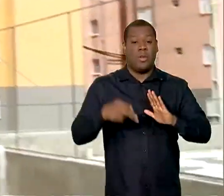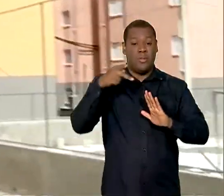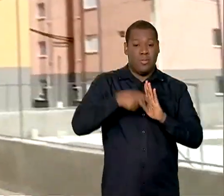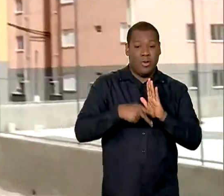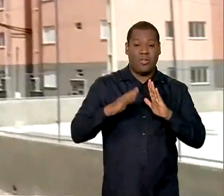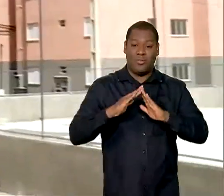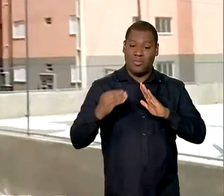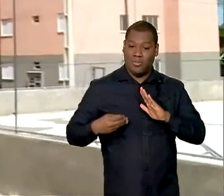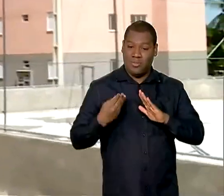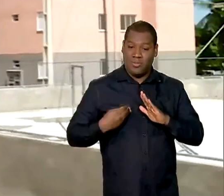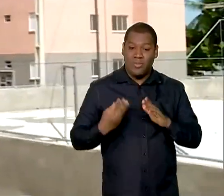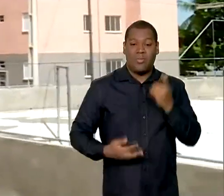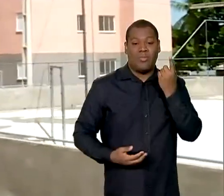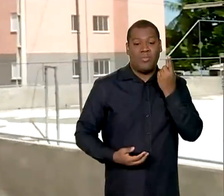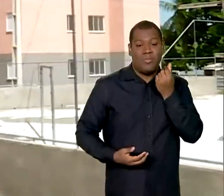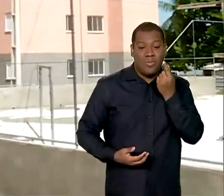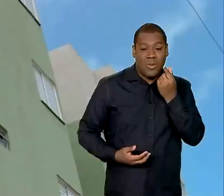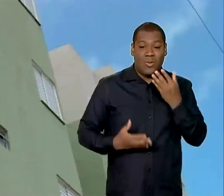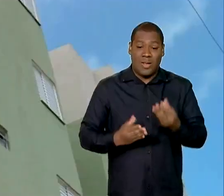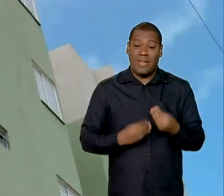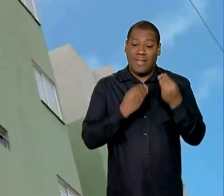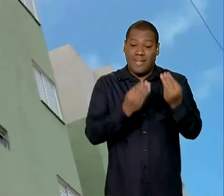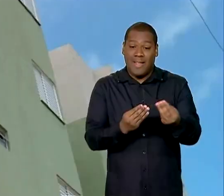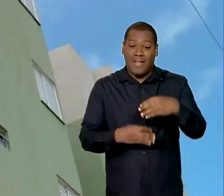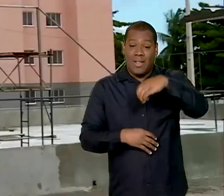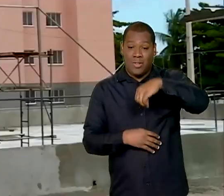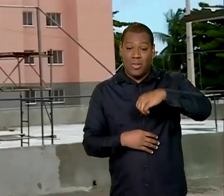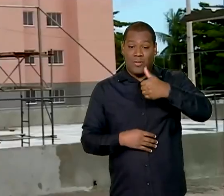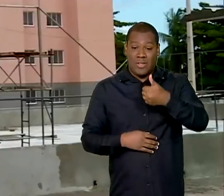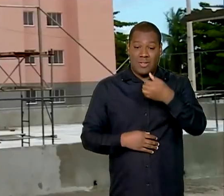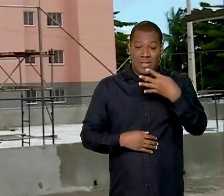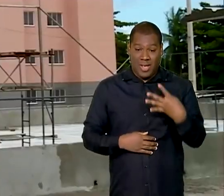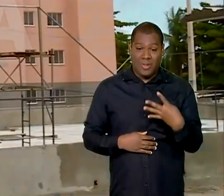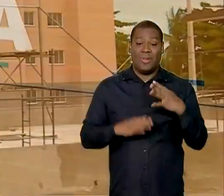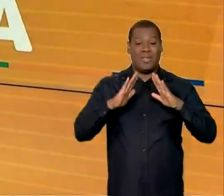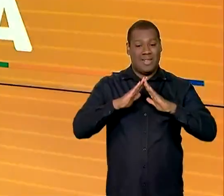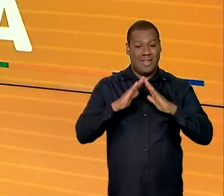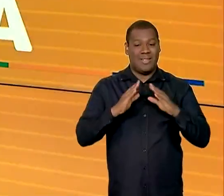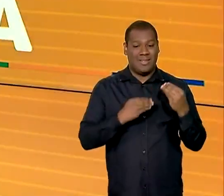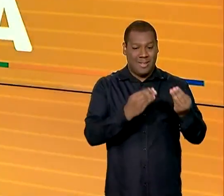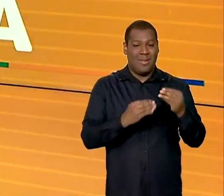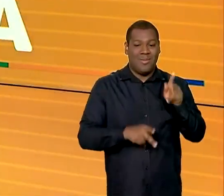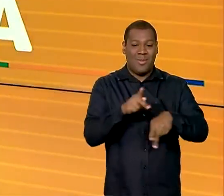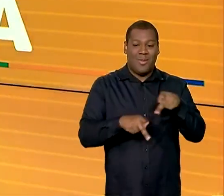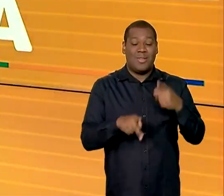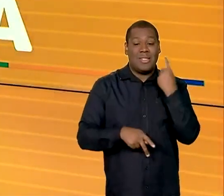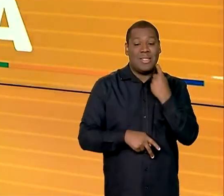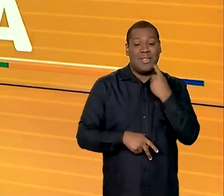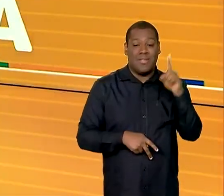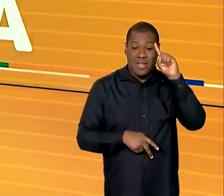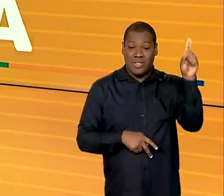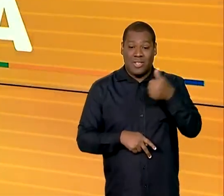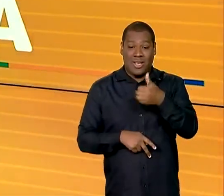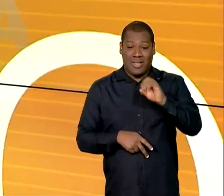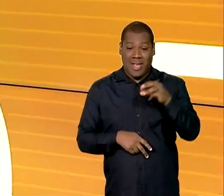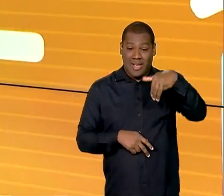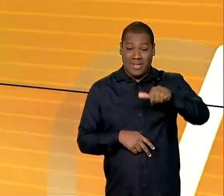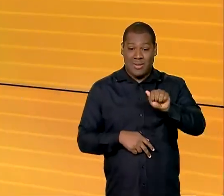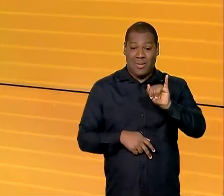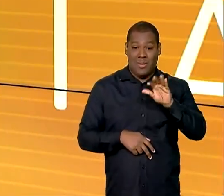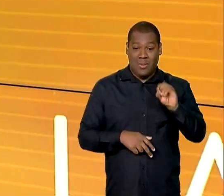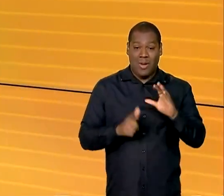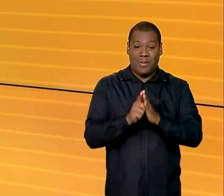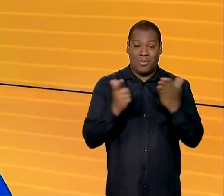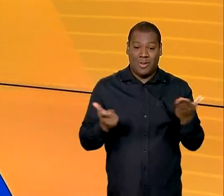ainda hoje em Maceió, 914 moradias vão ser entregues. Sexta-feira, 10 de maio, o Brasil em Dia